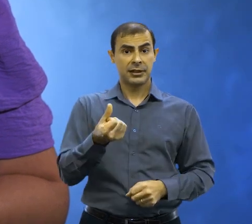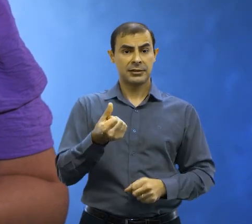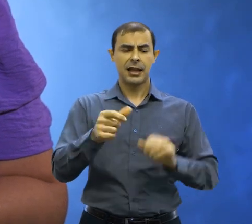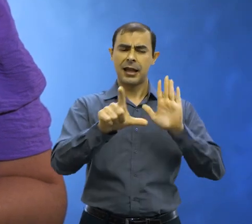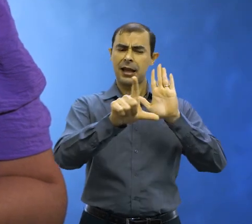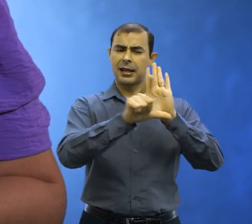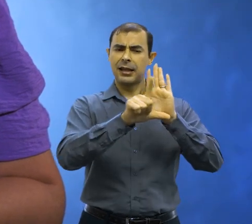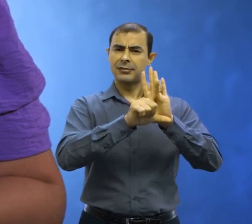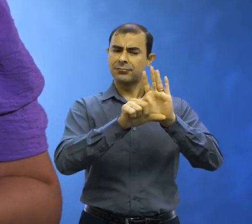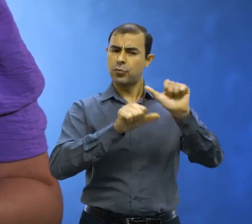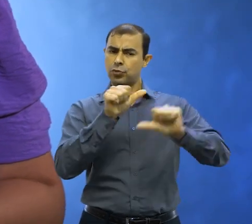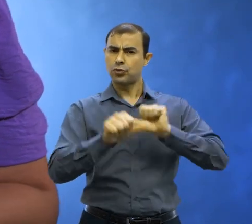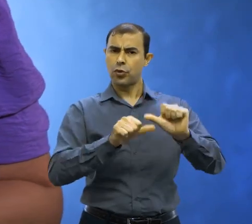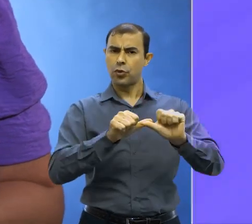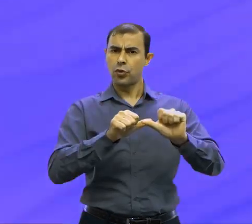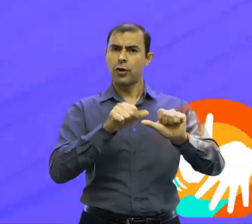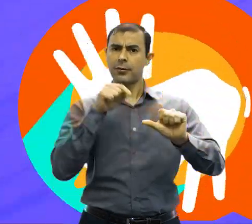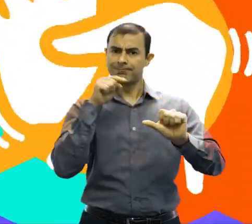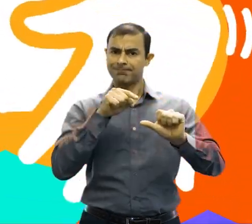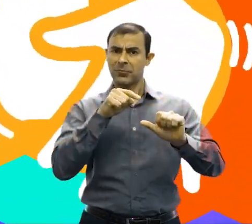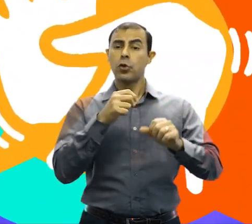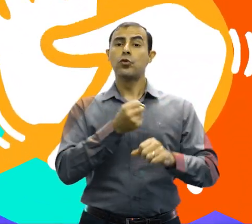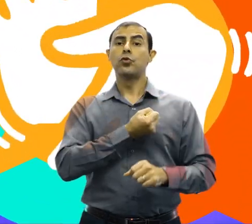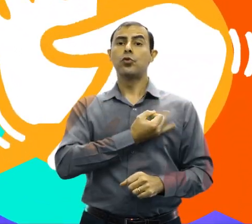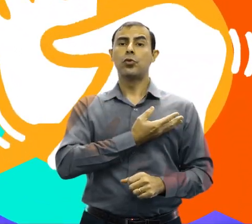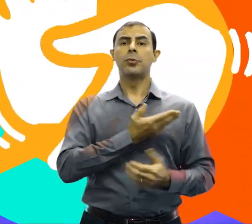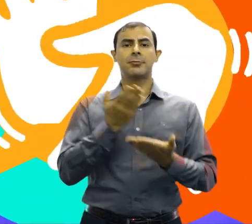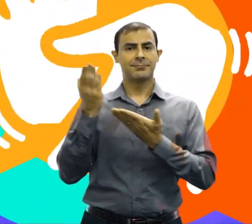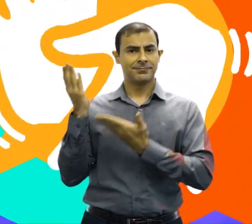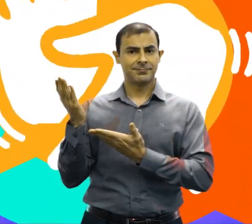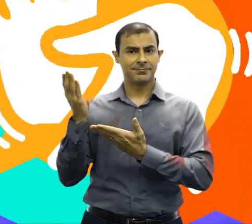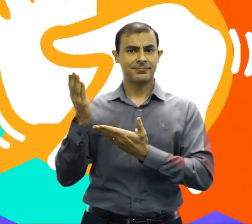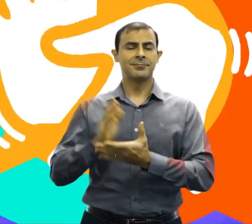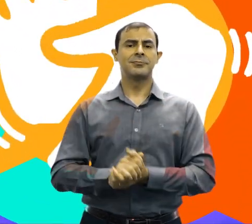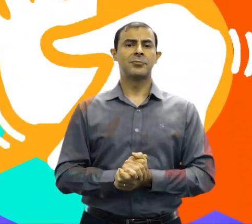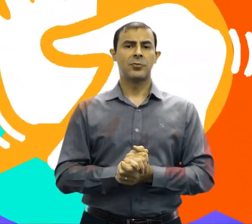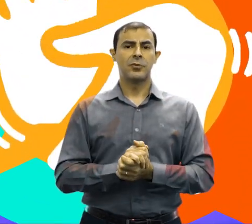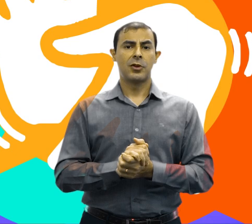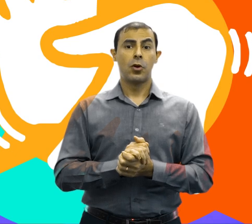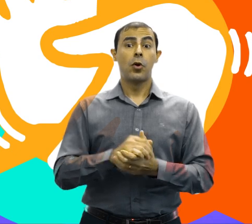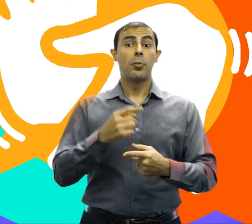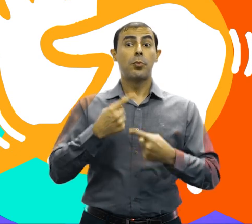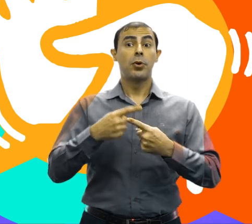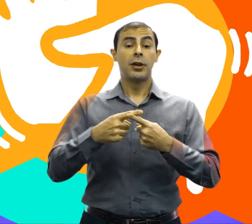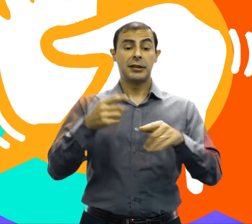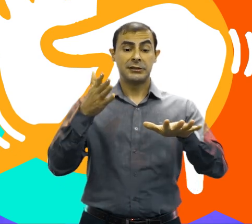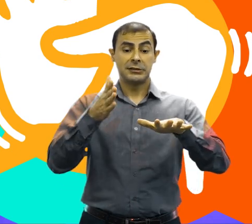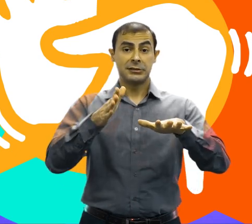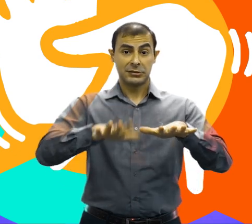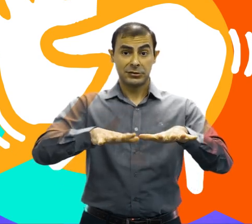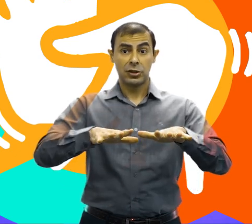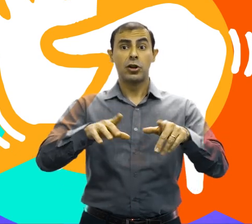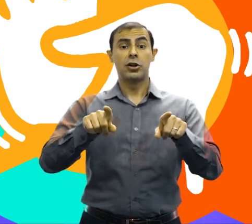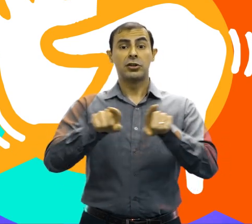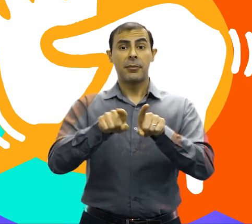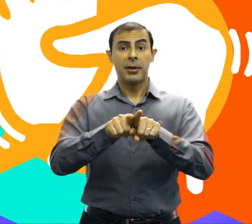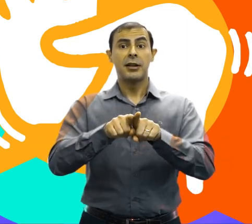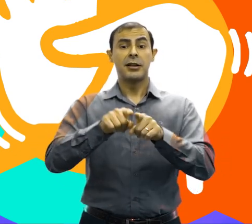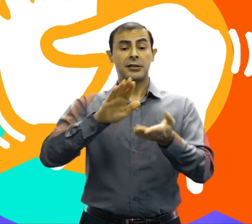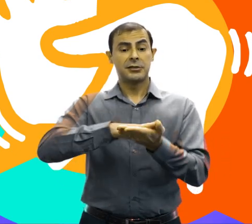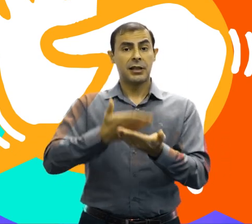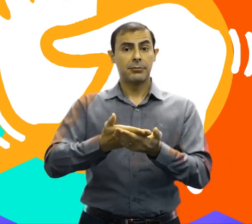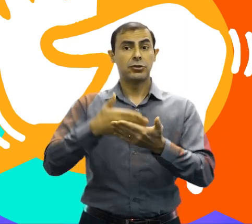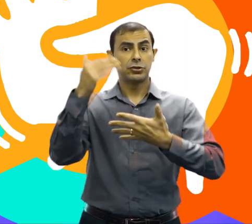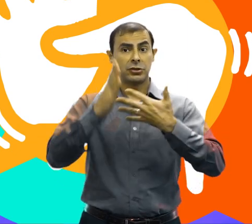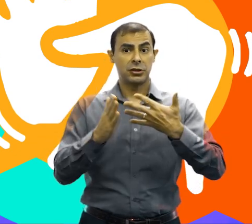legislação foi alterada pela Lei nº.686, prevendo inserção do intérprete de Libras nas